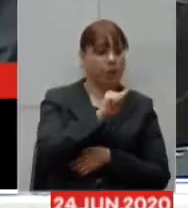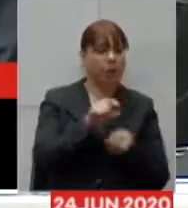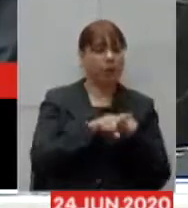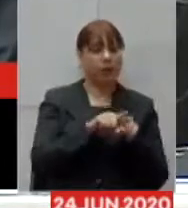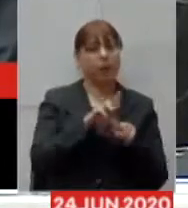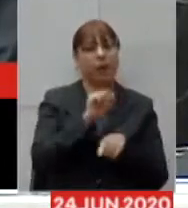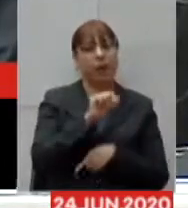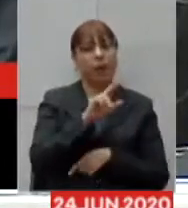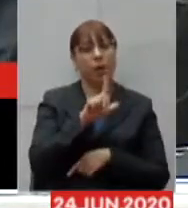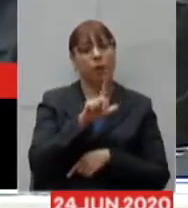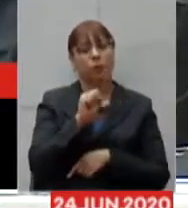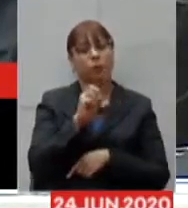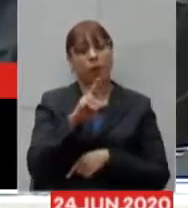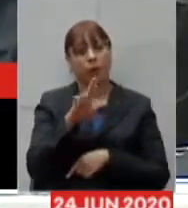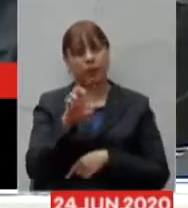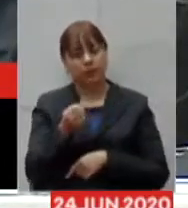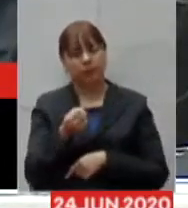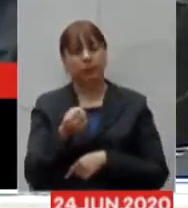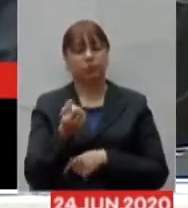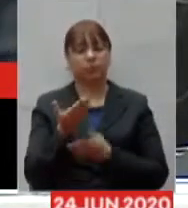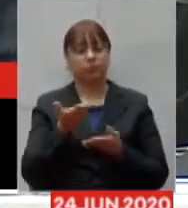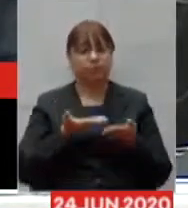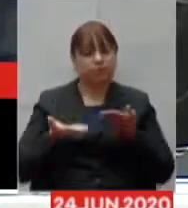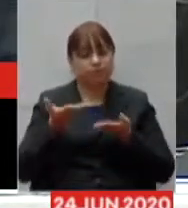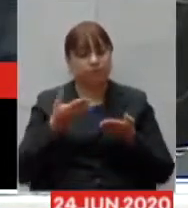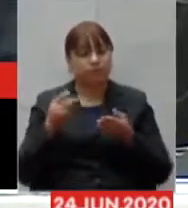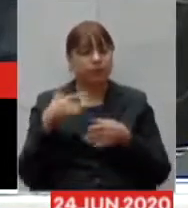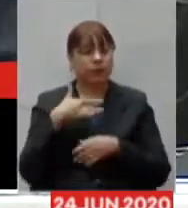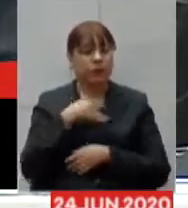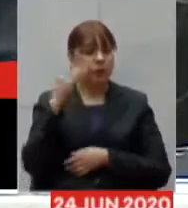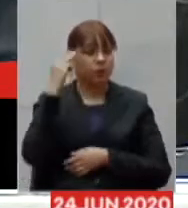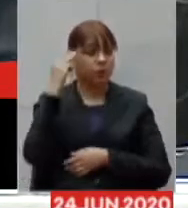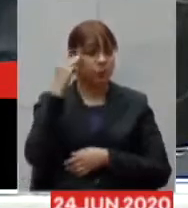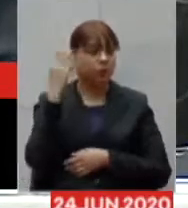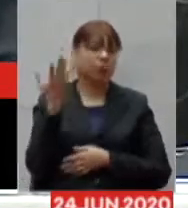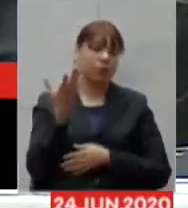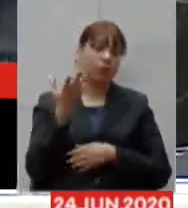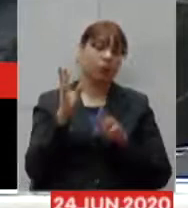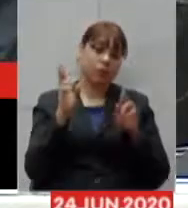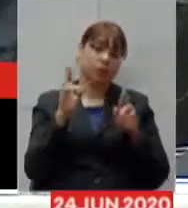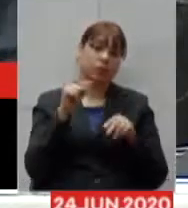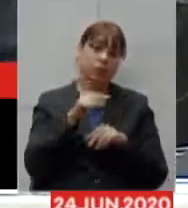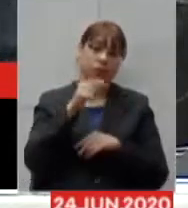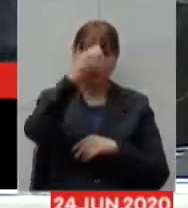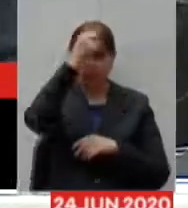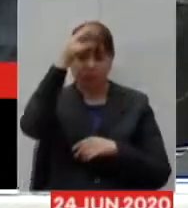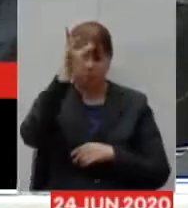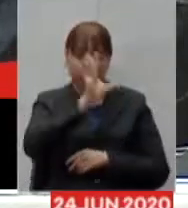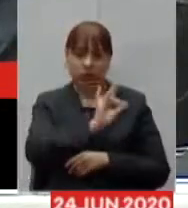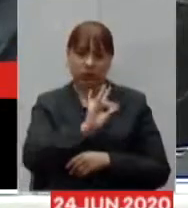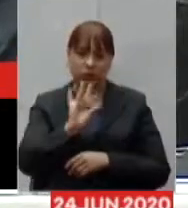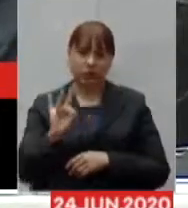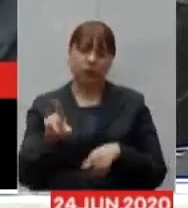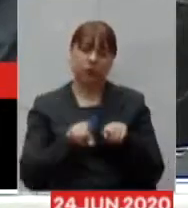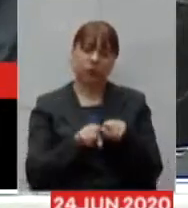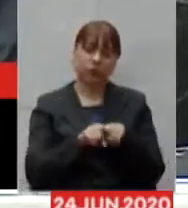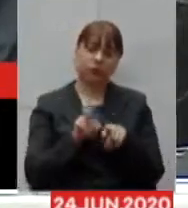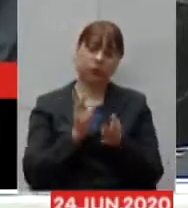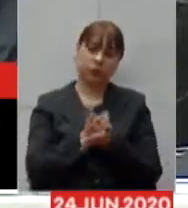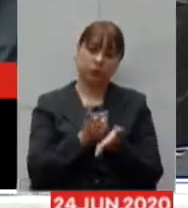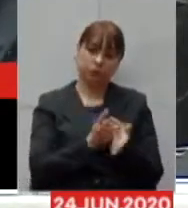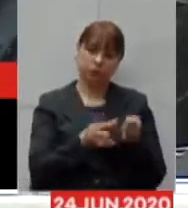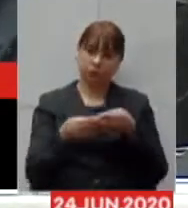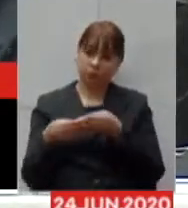gestão da saúde mental ela passa pelos municípios ou seja o município ele conduz as pessoas dentro